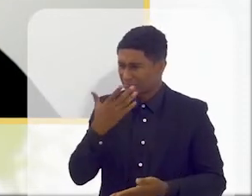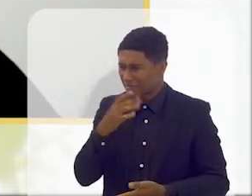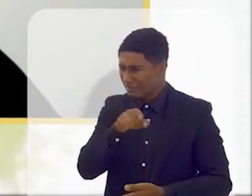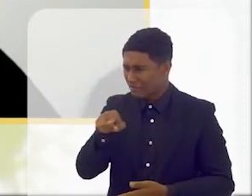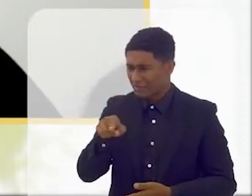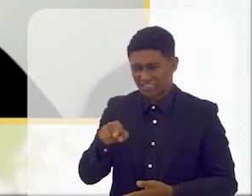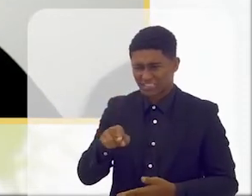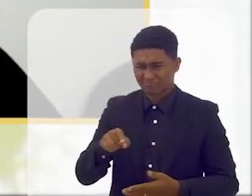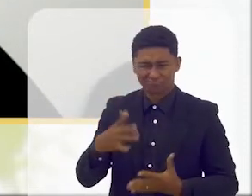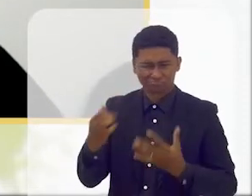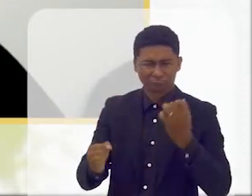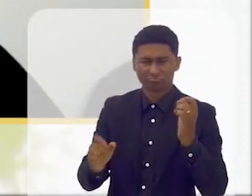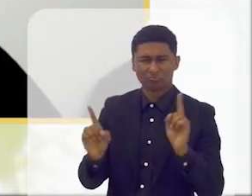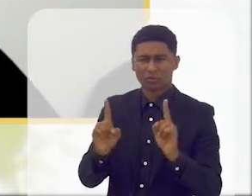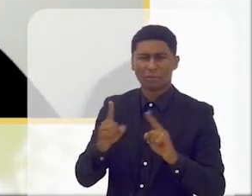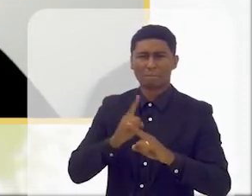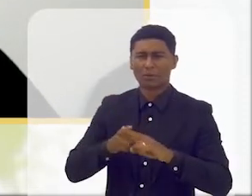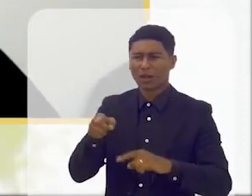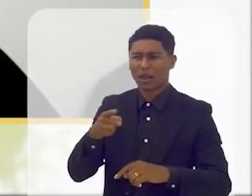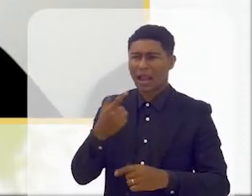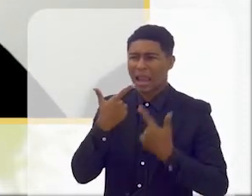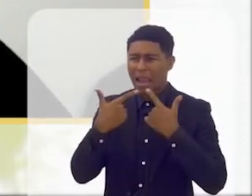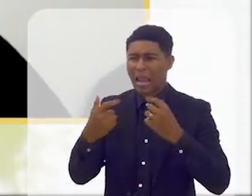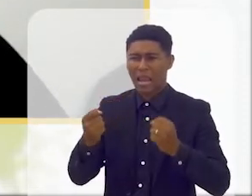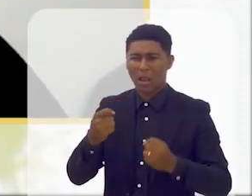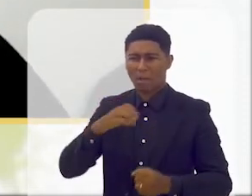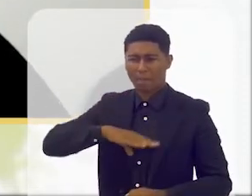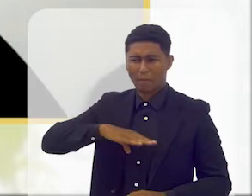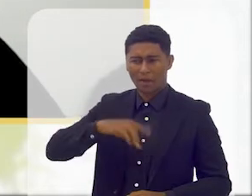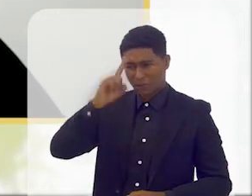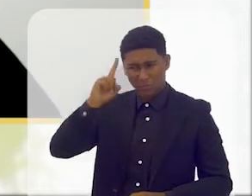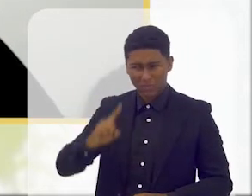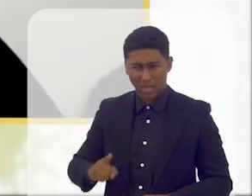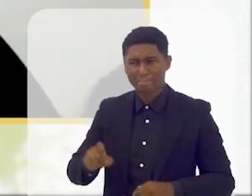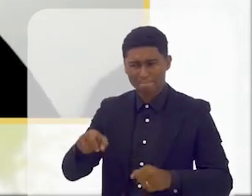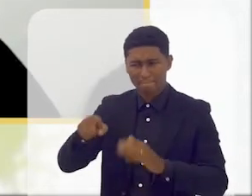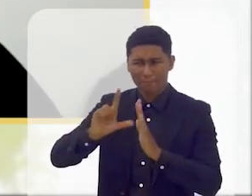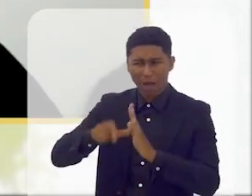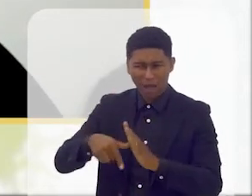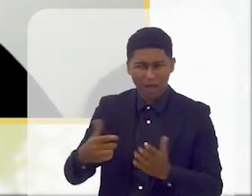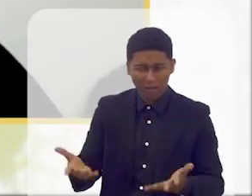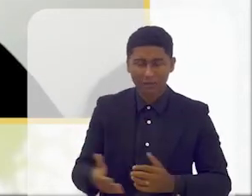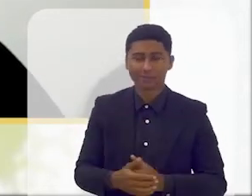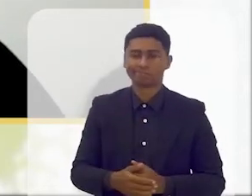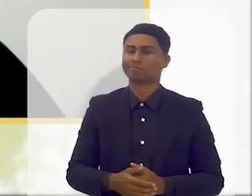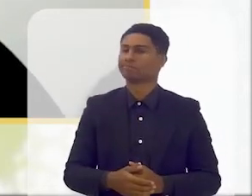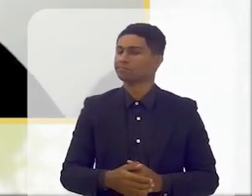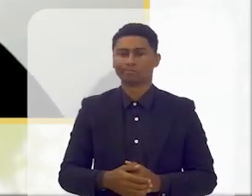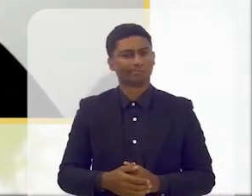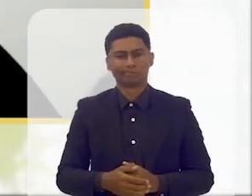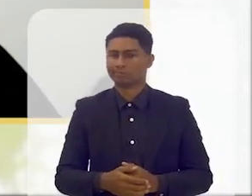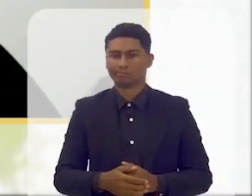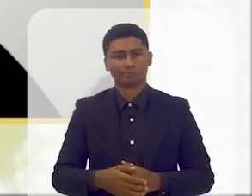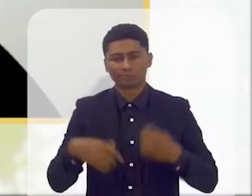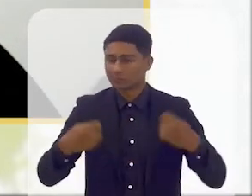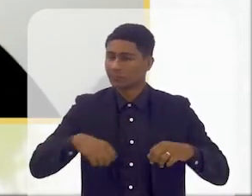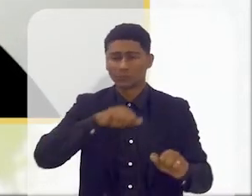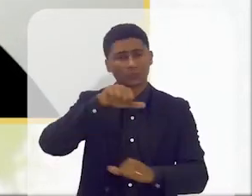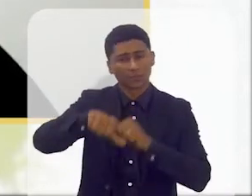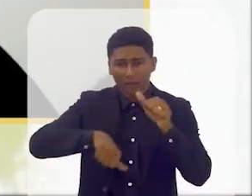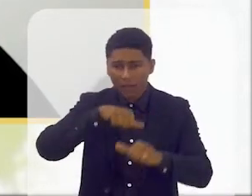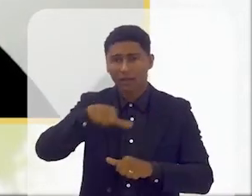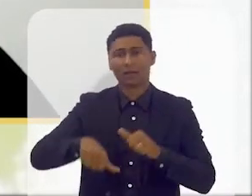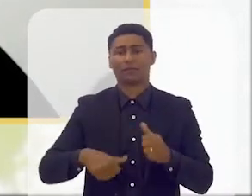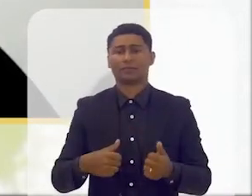escola, porque elas não dominam o português e podem atrasar, é preciso desmontar e desmistificar. Voltamos um bocadinho ao